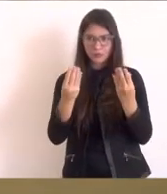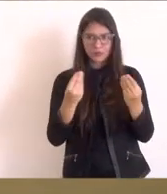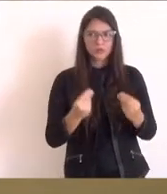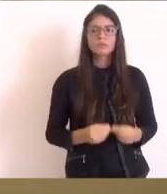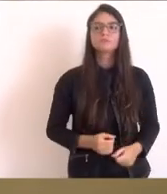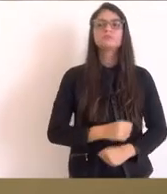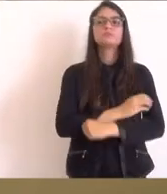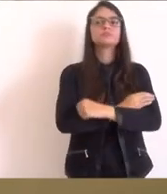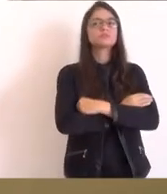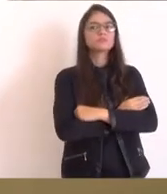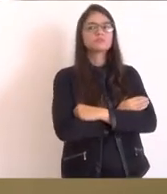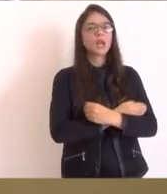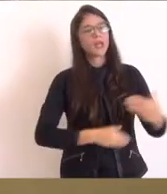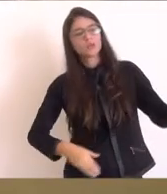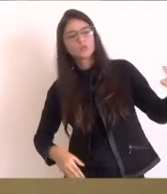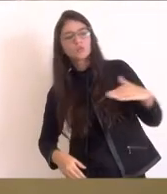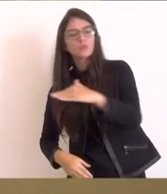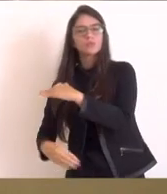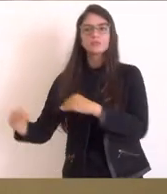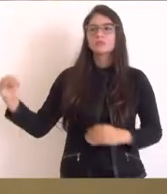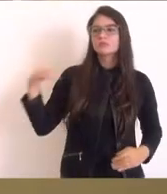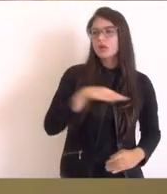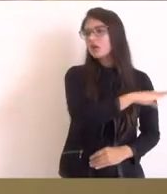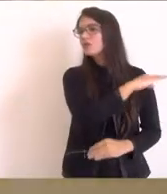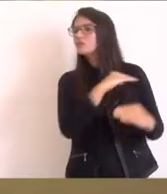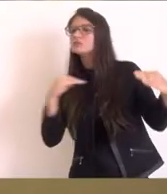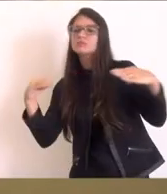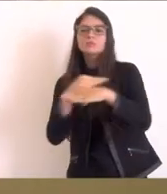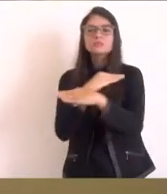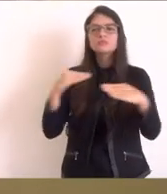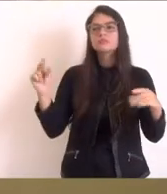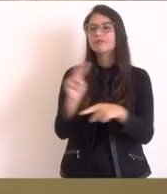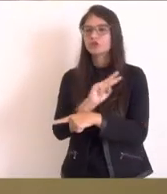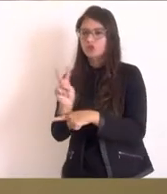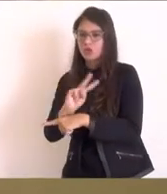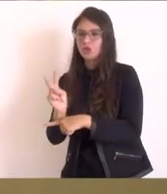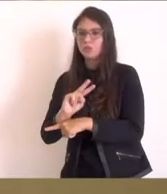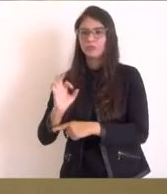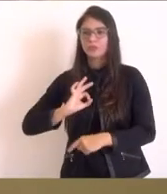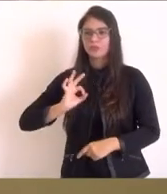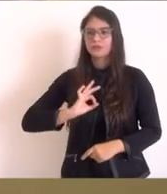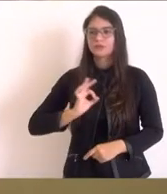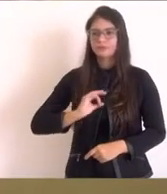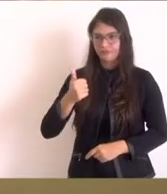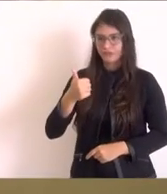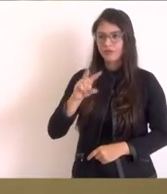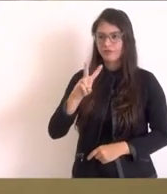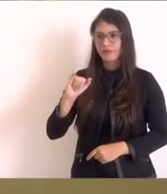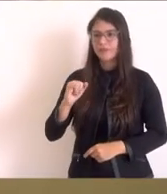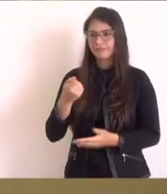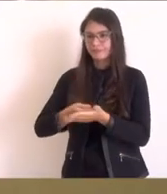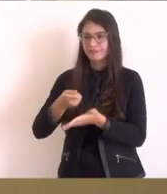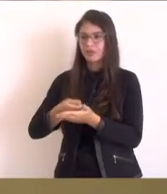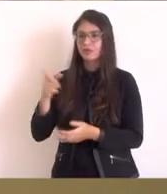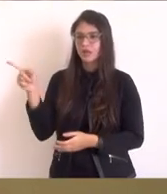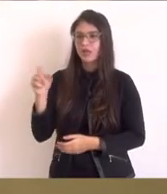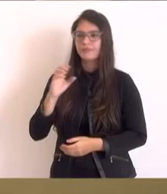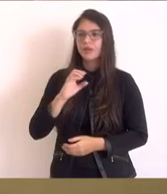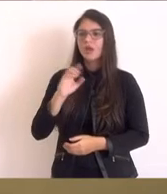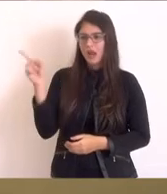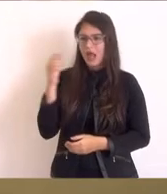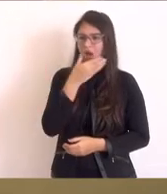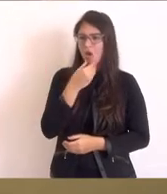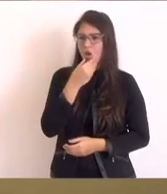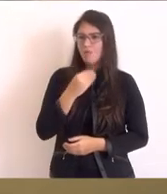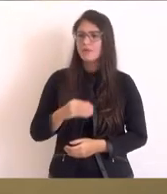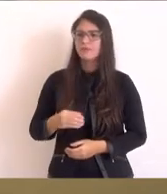policiamento através da Polícia Militar. Está bom? Depois vamos cobrando, porque o Coronel Henrique tem sido um